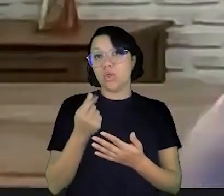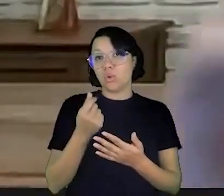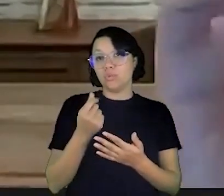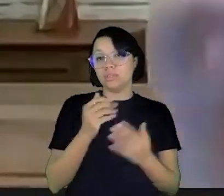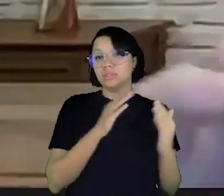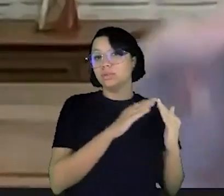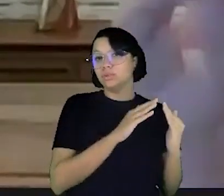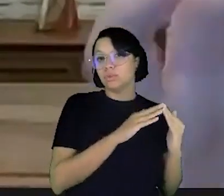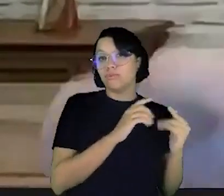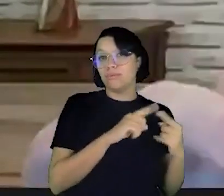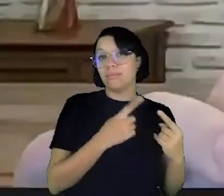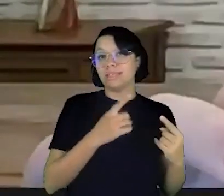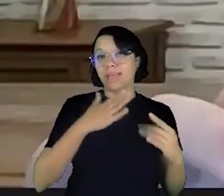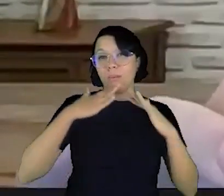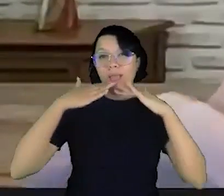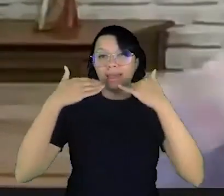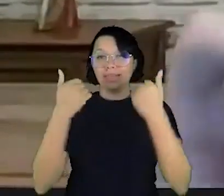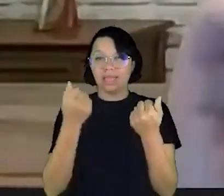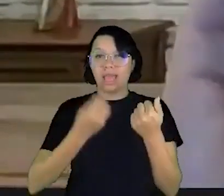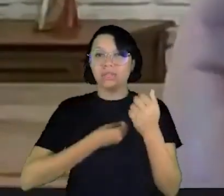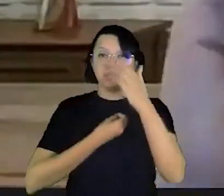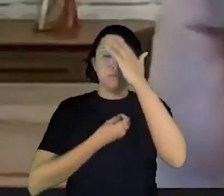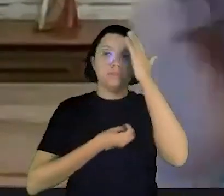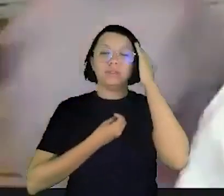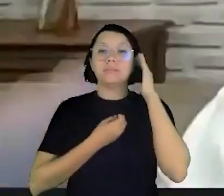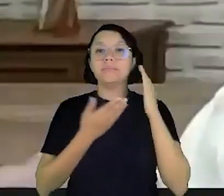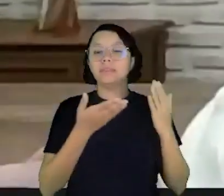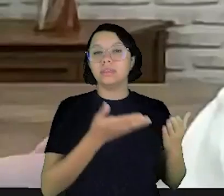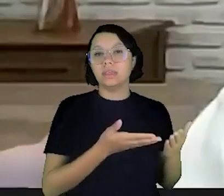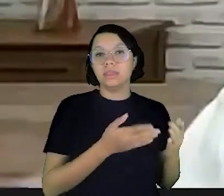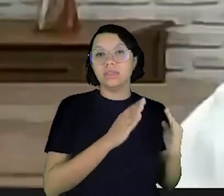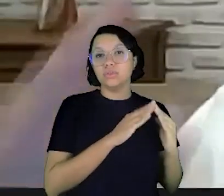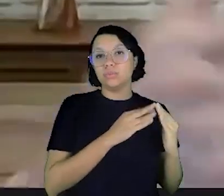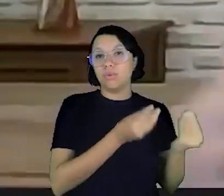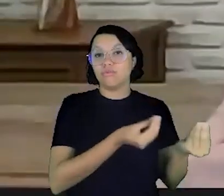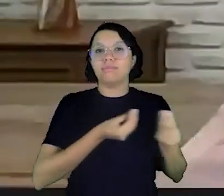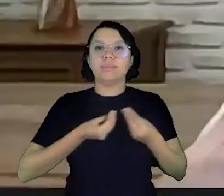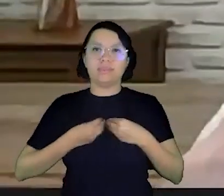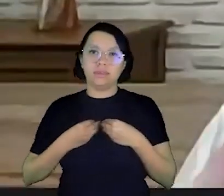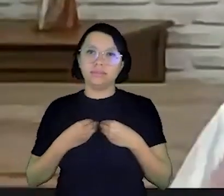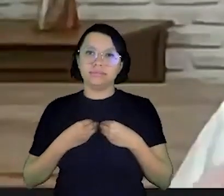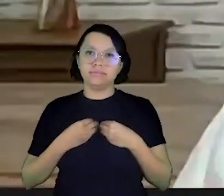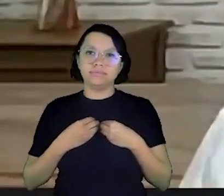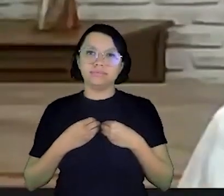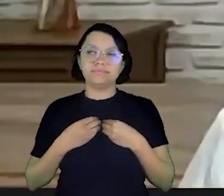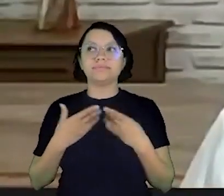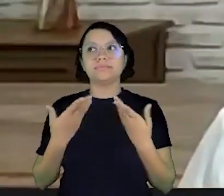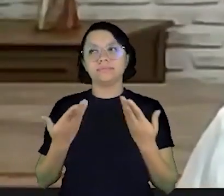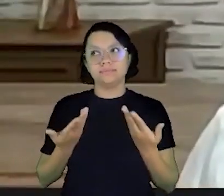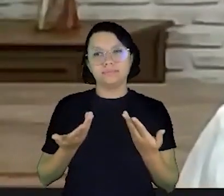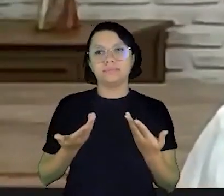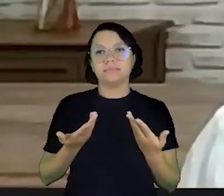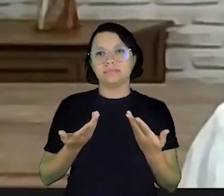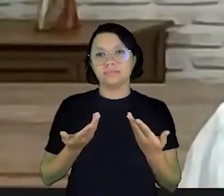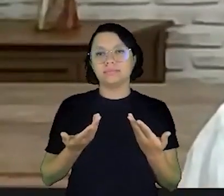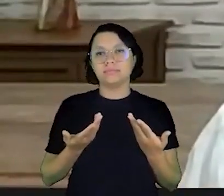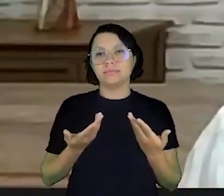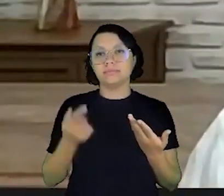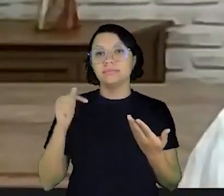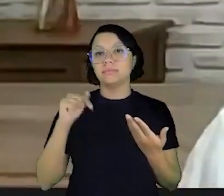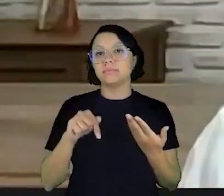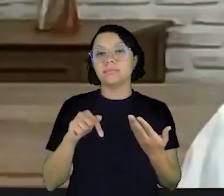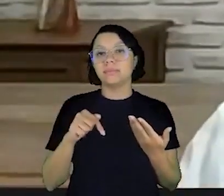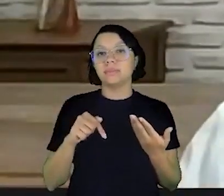baseada no valor financeiro do imóvel mas na qualidade de vida que este imóvel me traz e aí